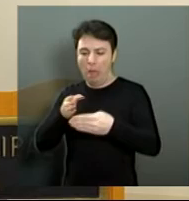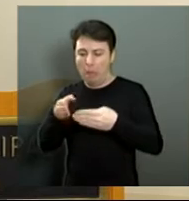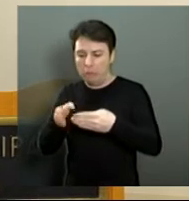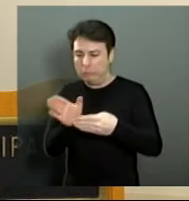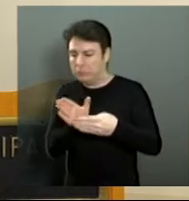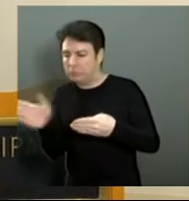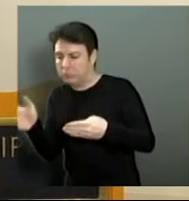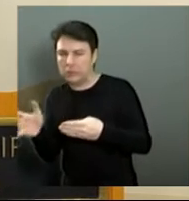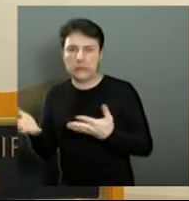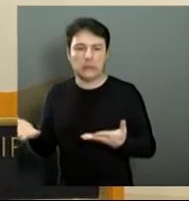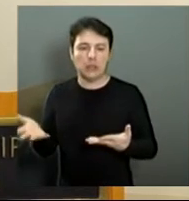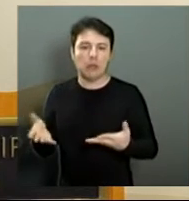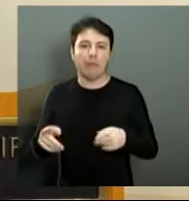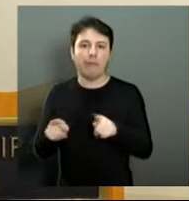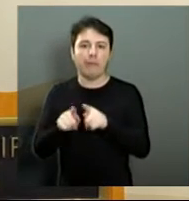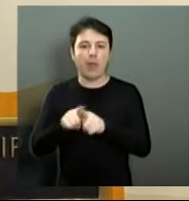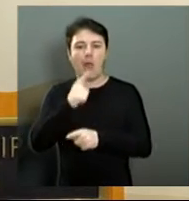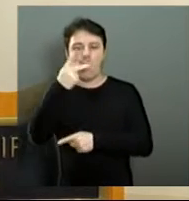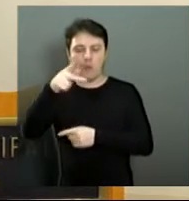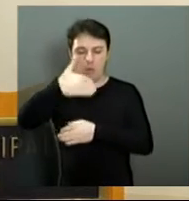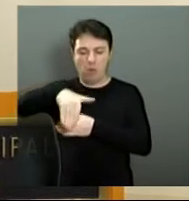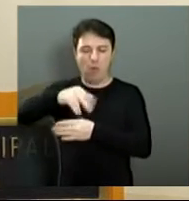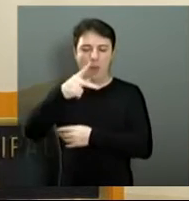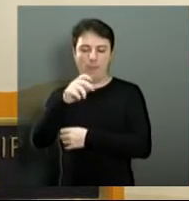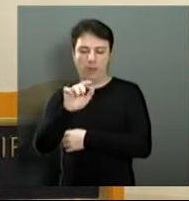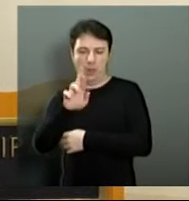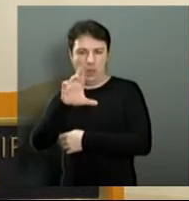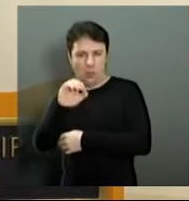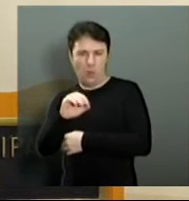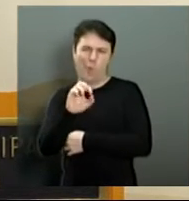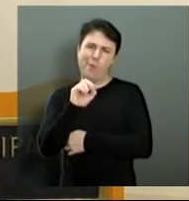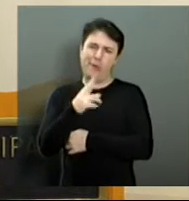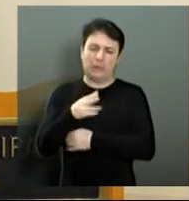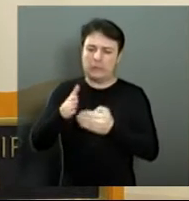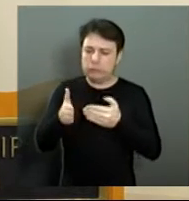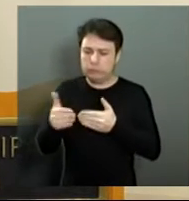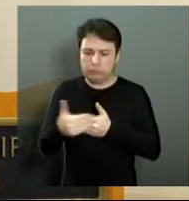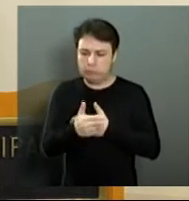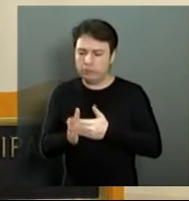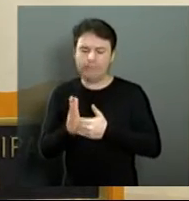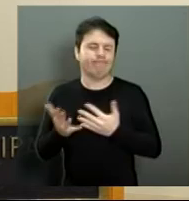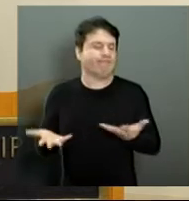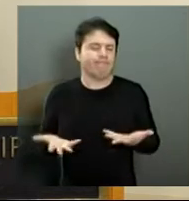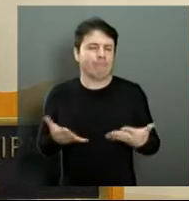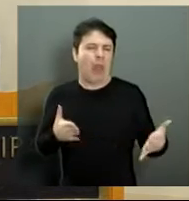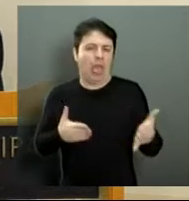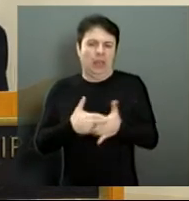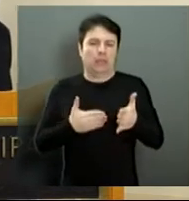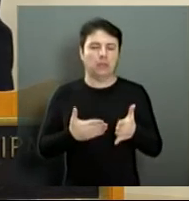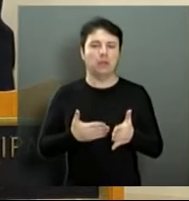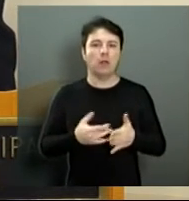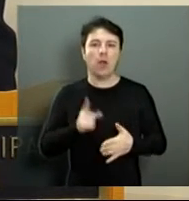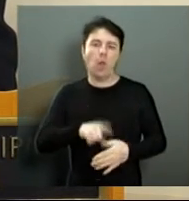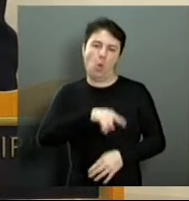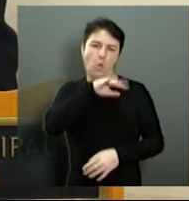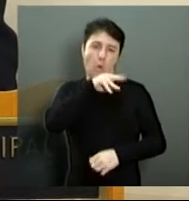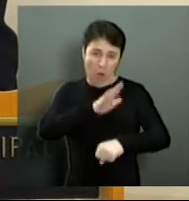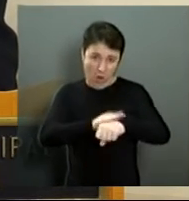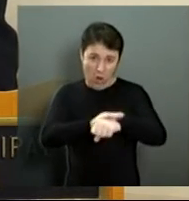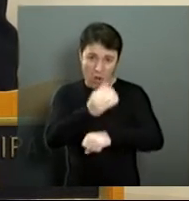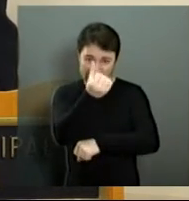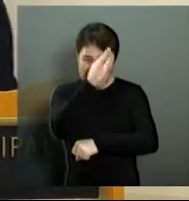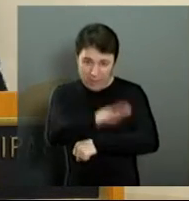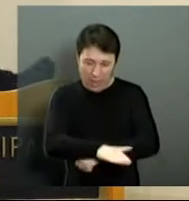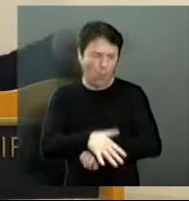Maurício Gale, pegar Pedro Galeazzo, a Queiroz Filho, e para você subir a Emílio Riro. Mas ali dá um nó, chega às seis horas da tarde,